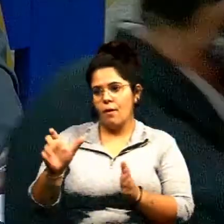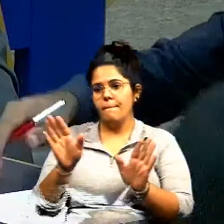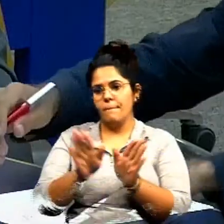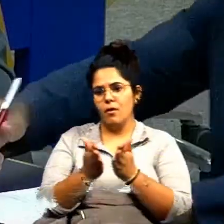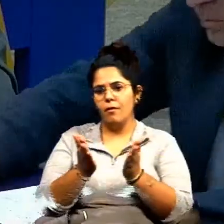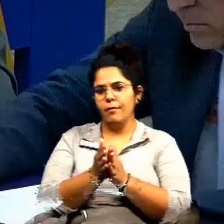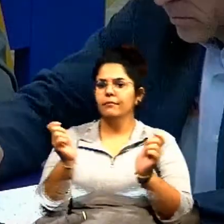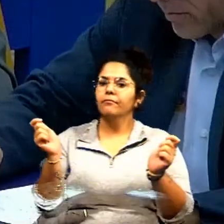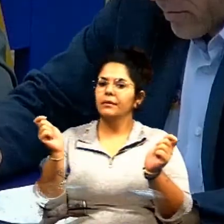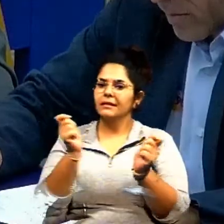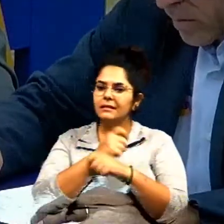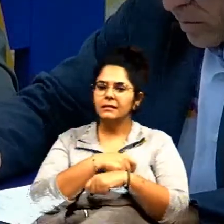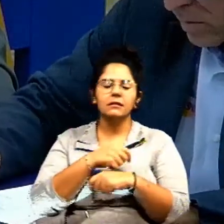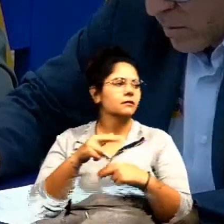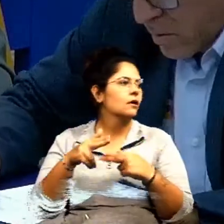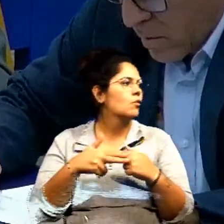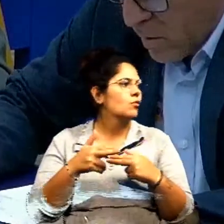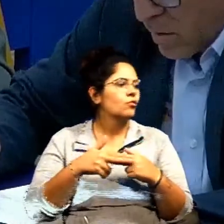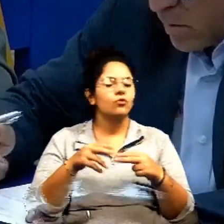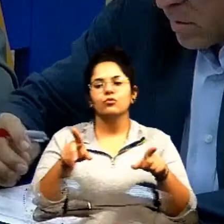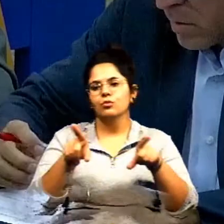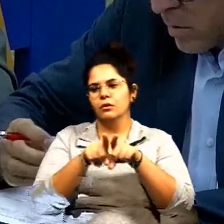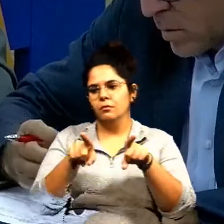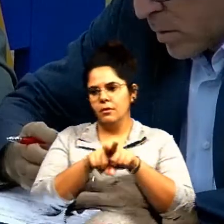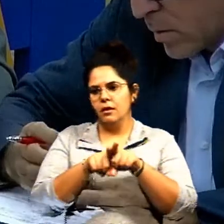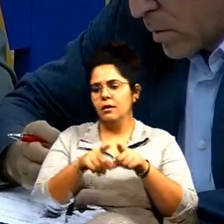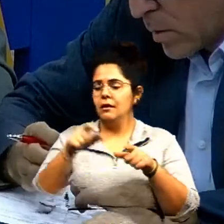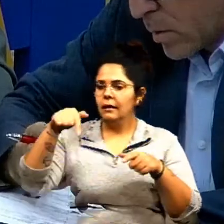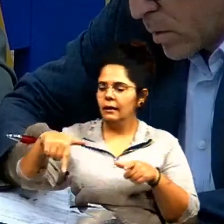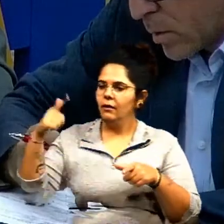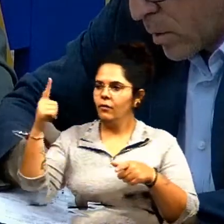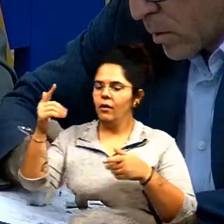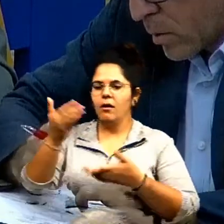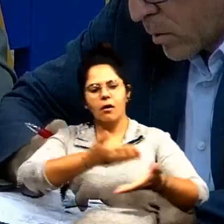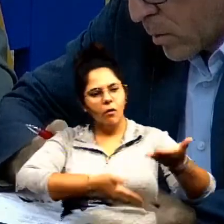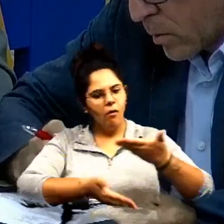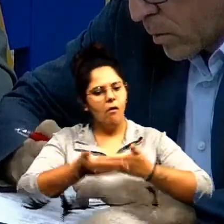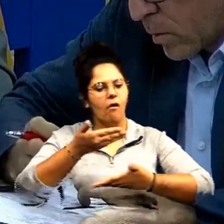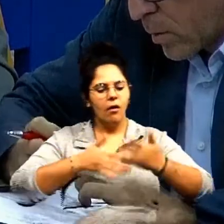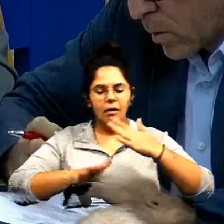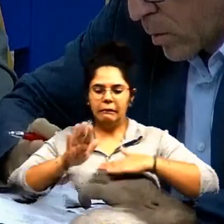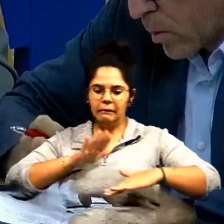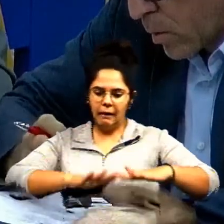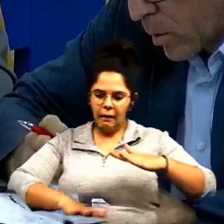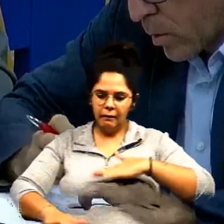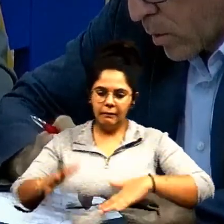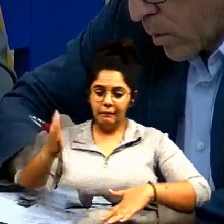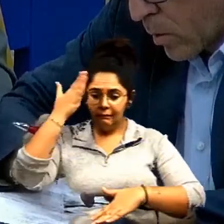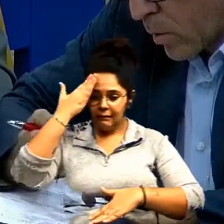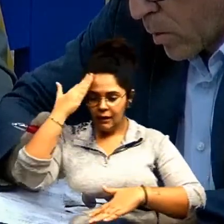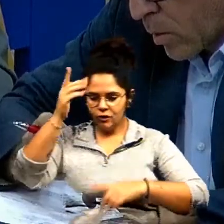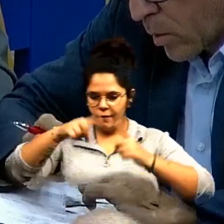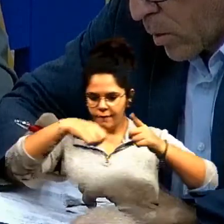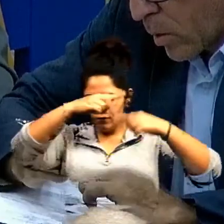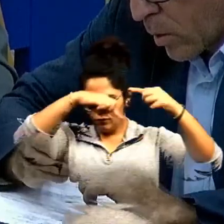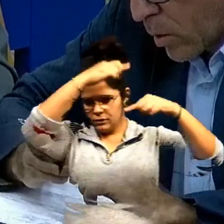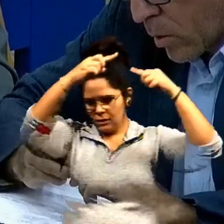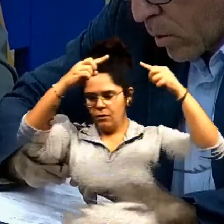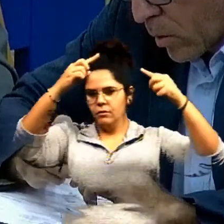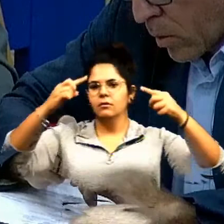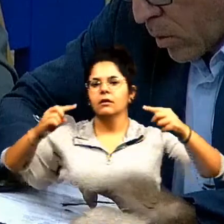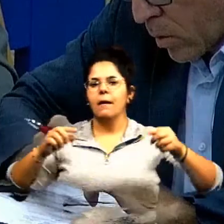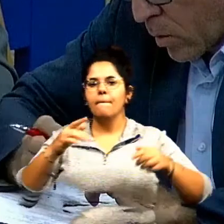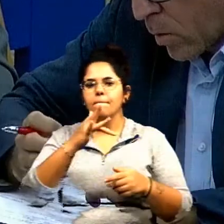mostrar que Goiânia é uma cidade que acolhe que trata e que entende a evolução da medicina e da ciência